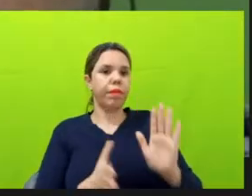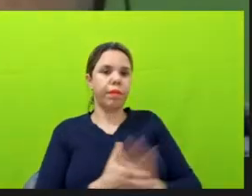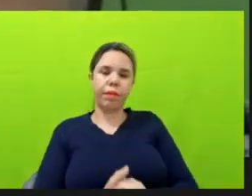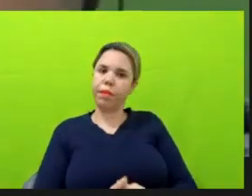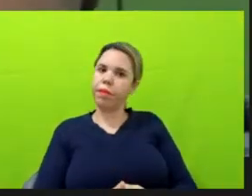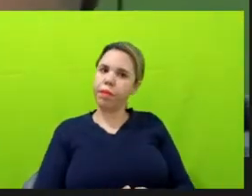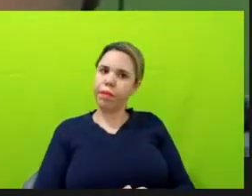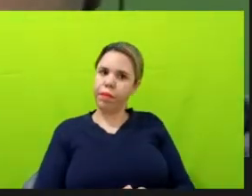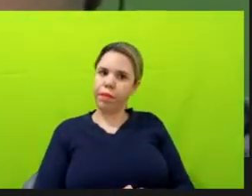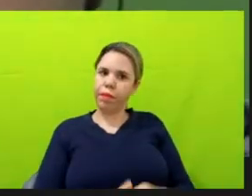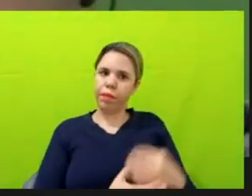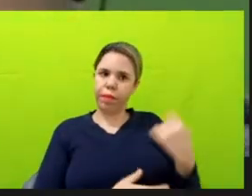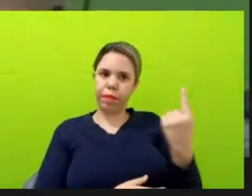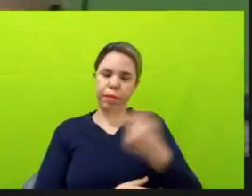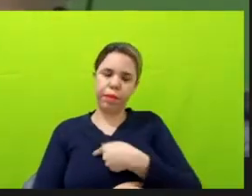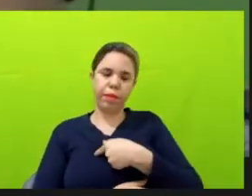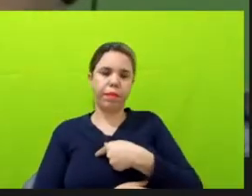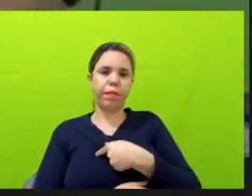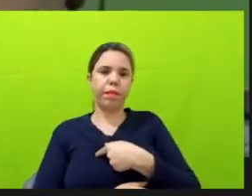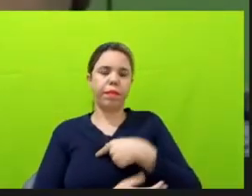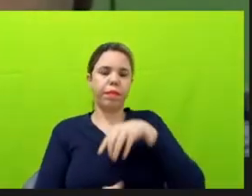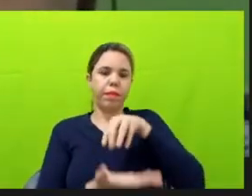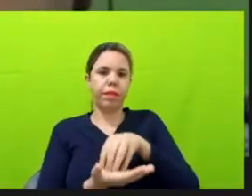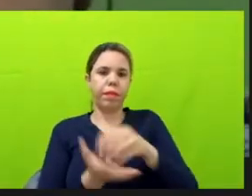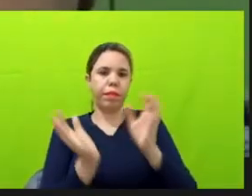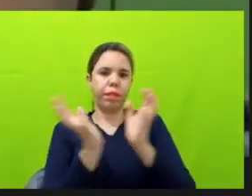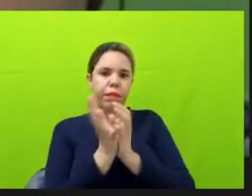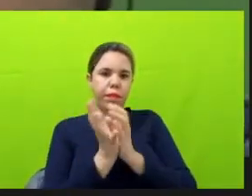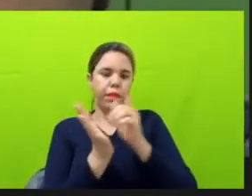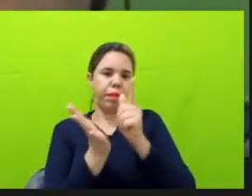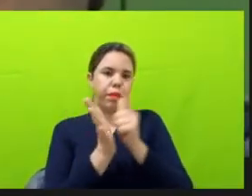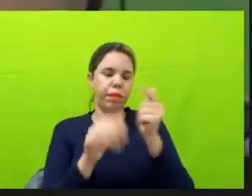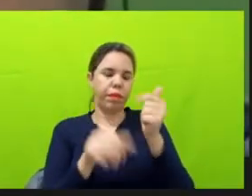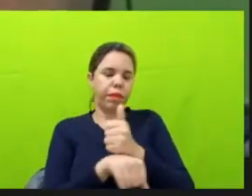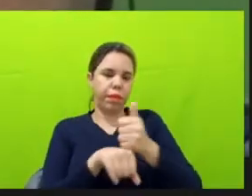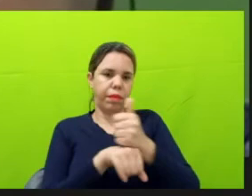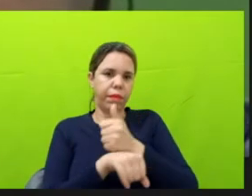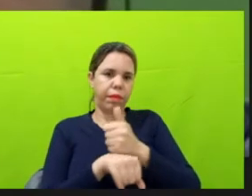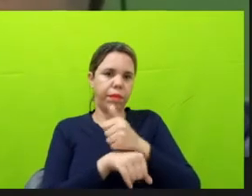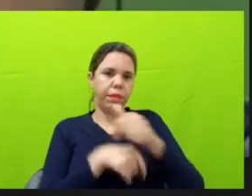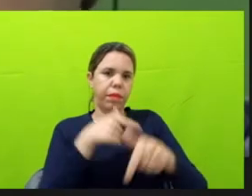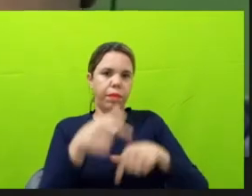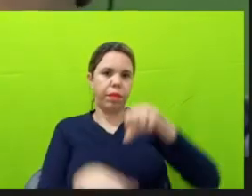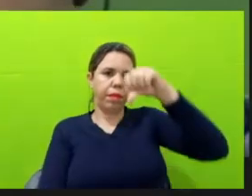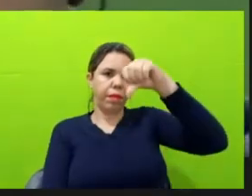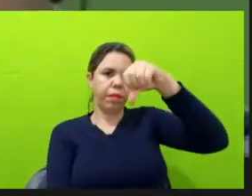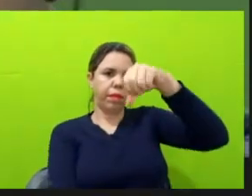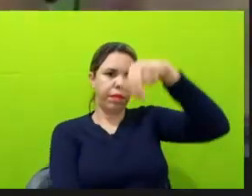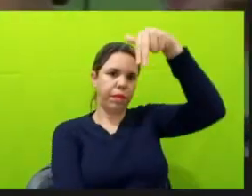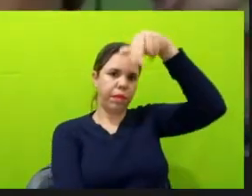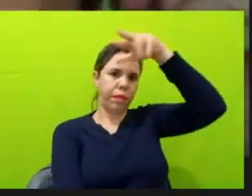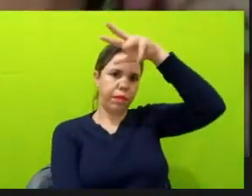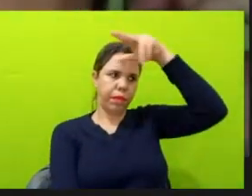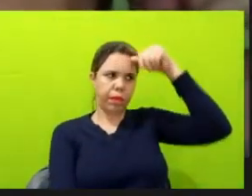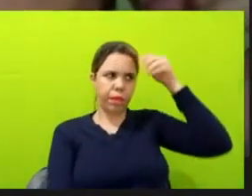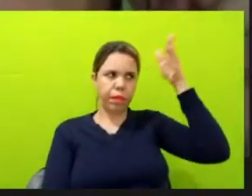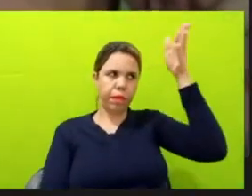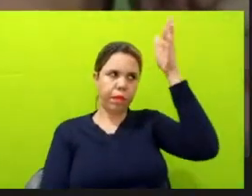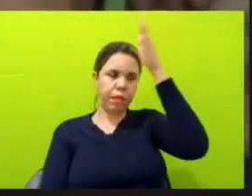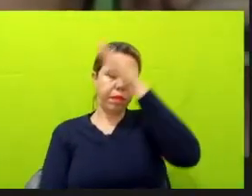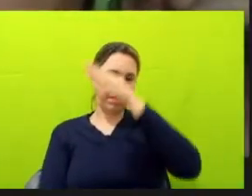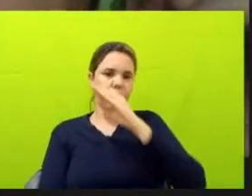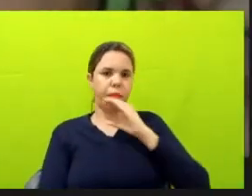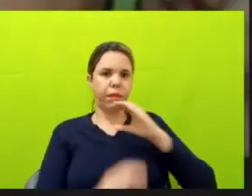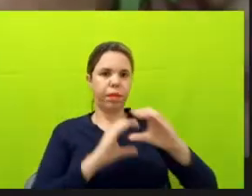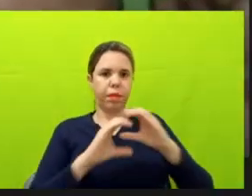uma rede de jornalistas que atua nos nove estados da Amazônia. Também temos uma rede de comunicadores indígenas e